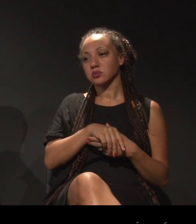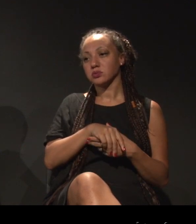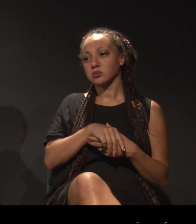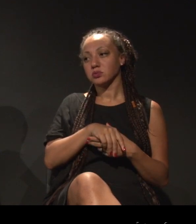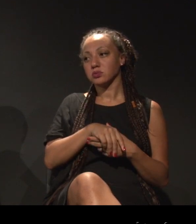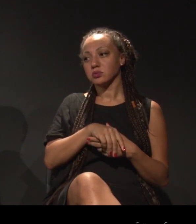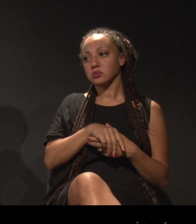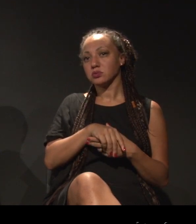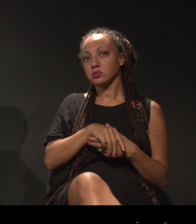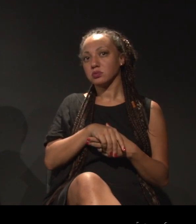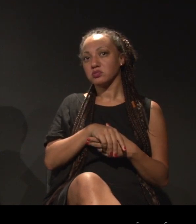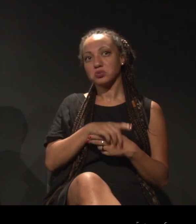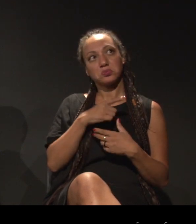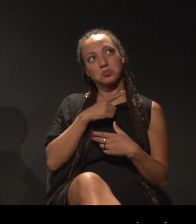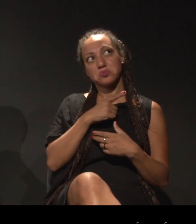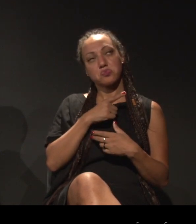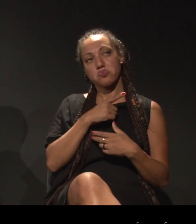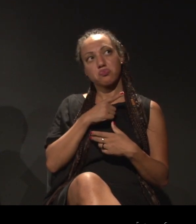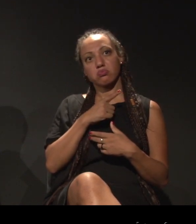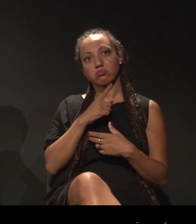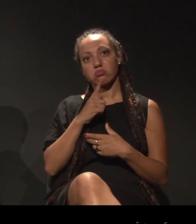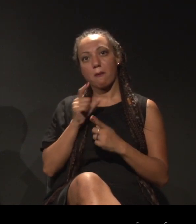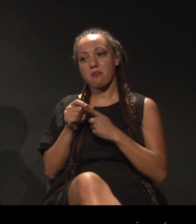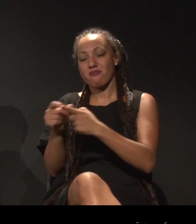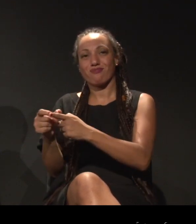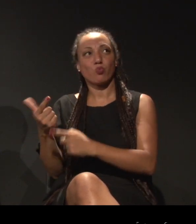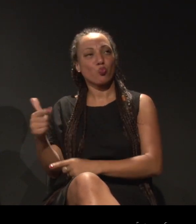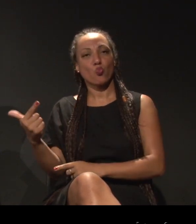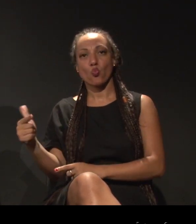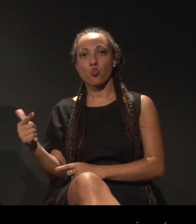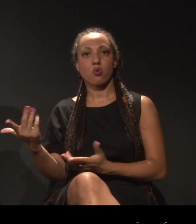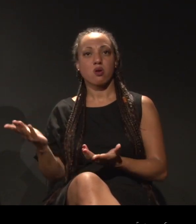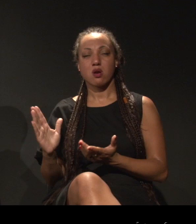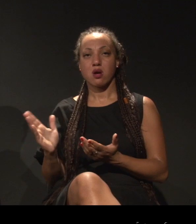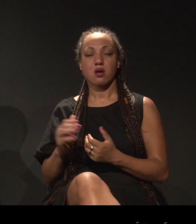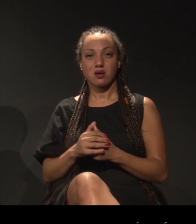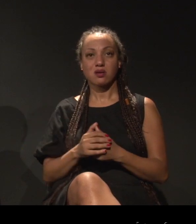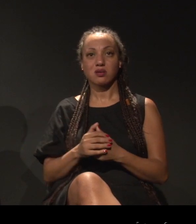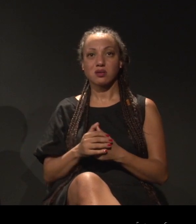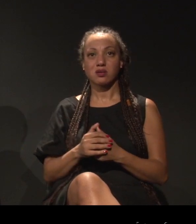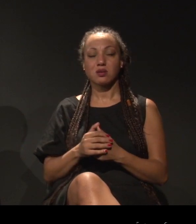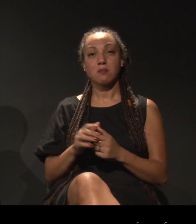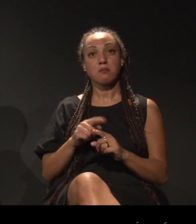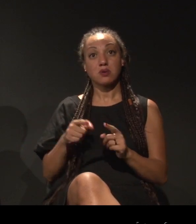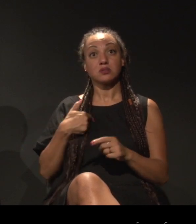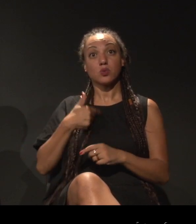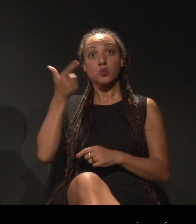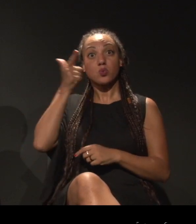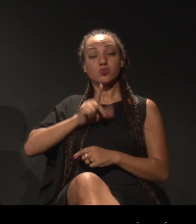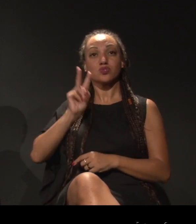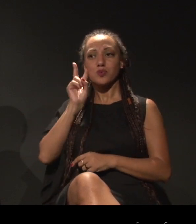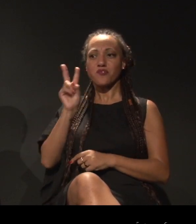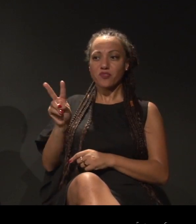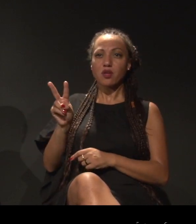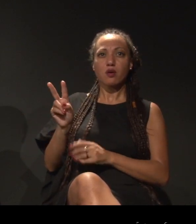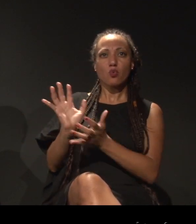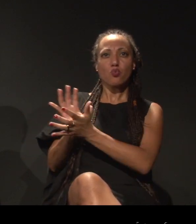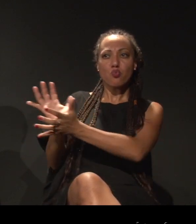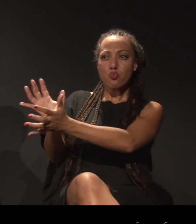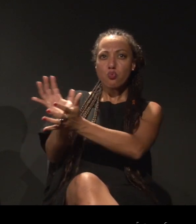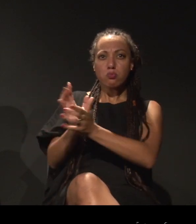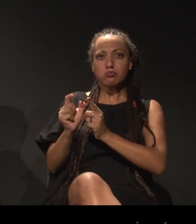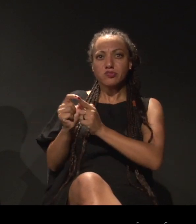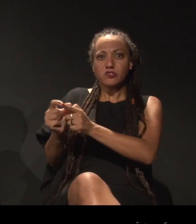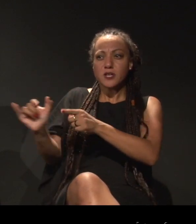nas periferias, por exemplo, a gente consegue ver, eu consigo ver e vislumbrar grandes modelos de articulação.